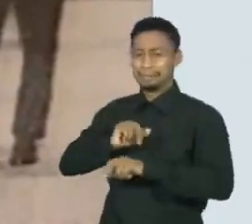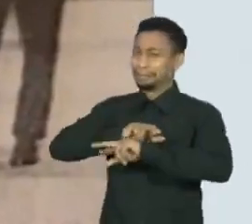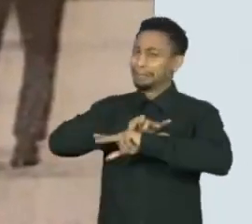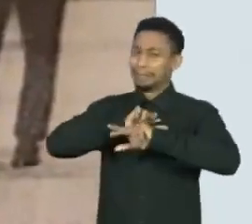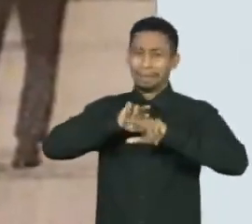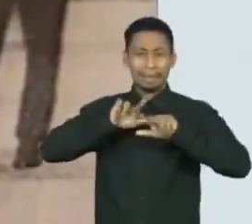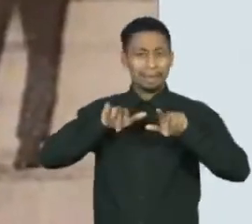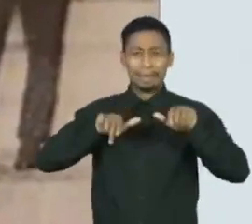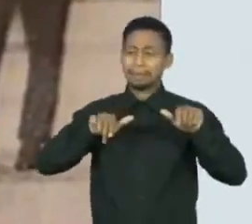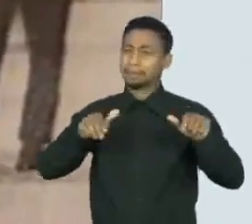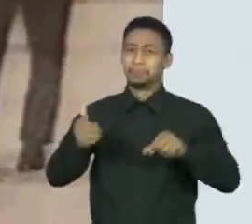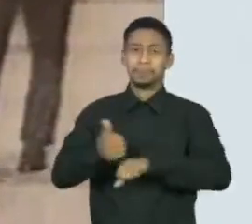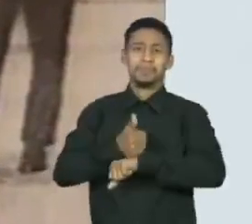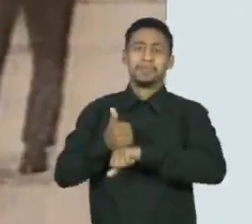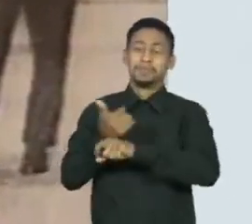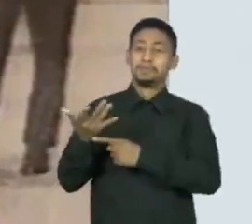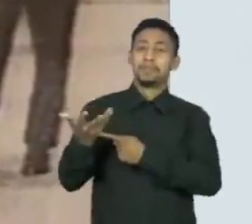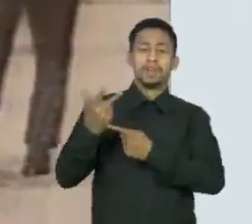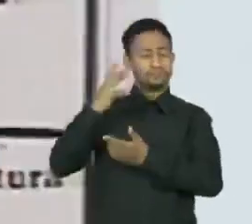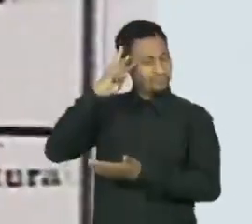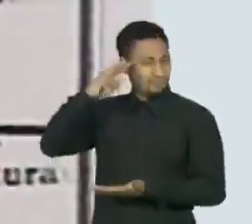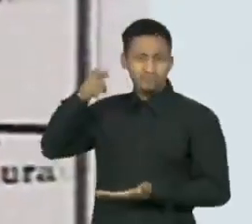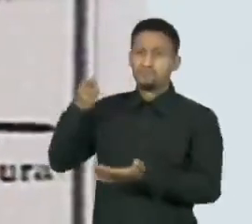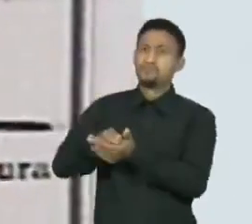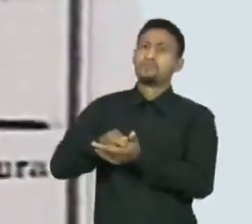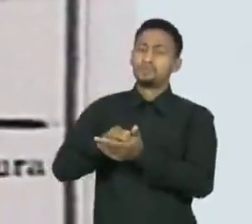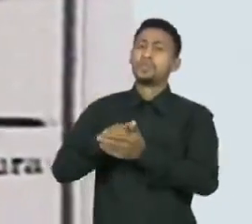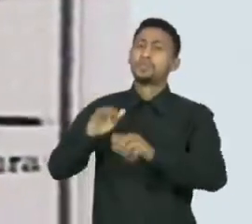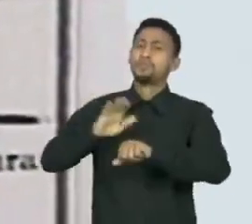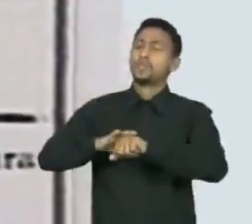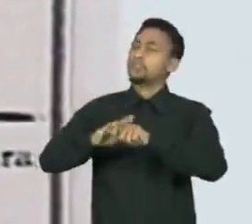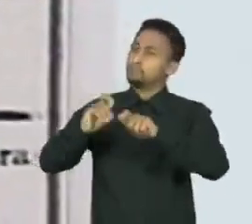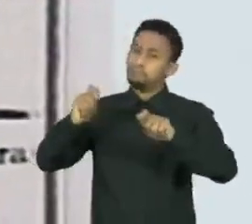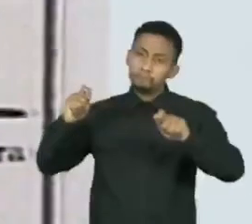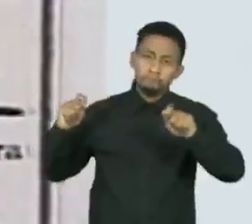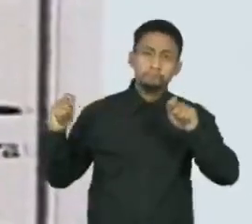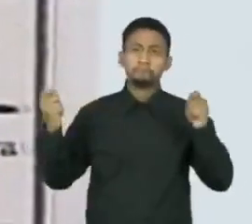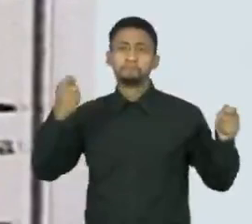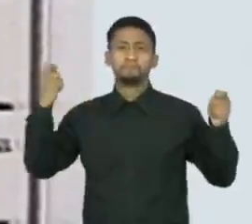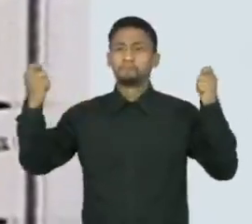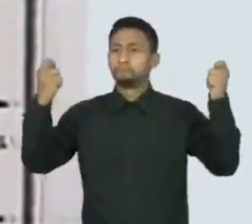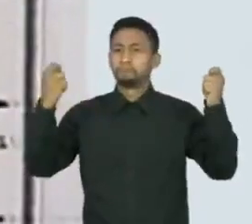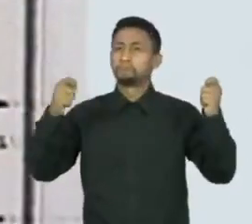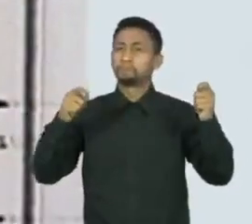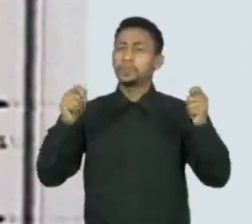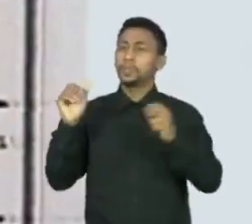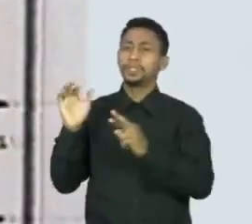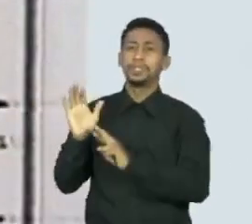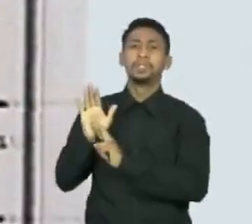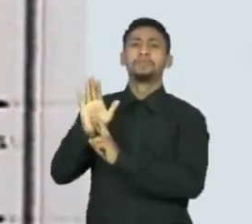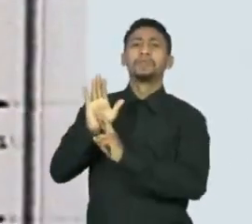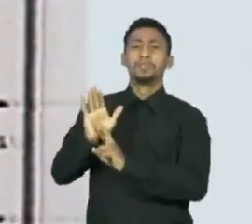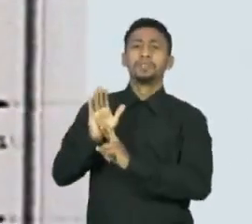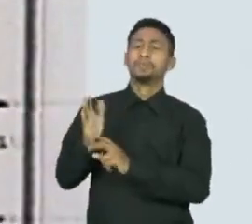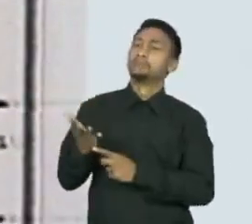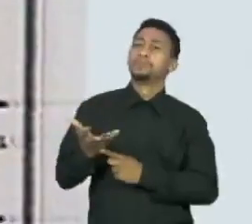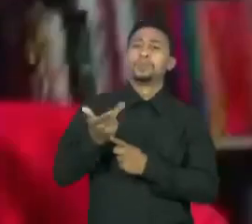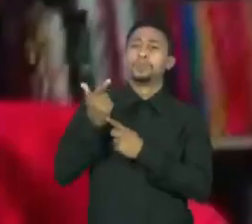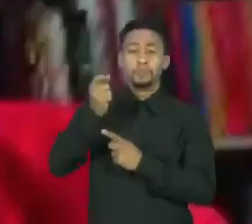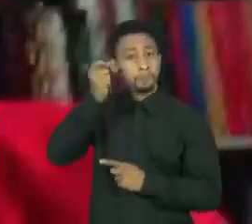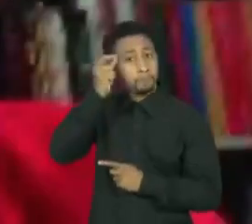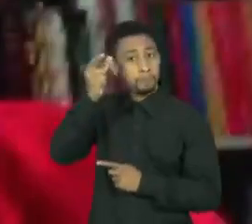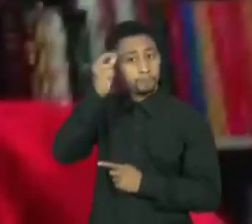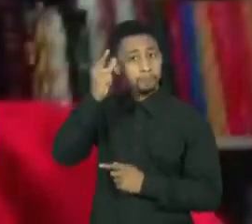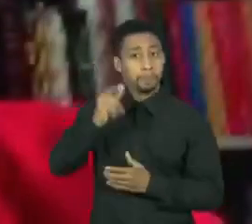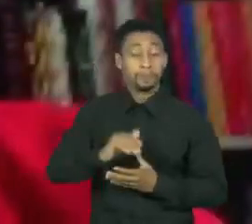artistas da época e decidiu que era a hora de lançar o Brasil em novas referências de arte e cultura.